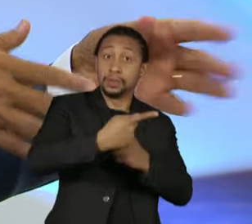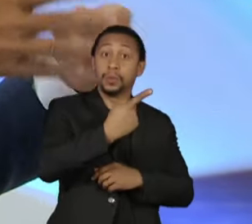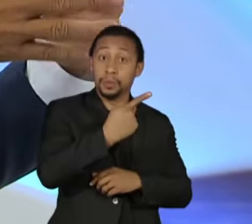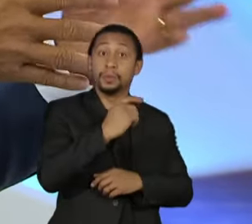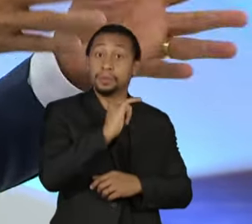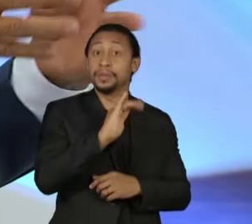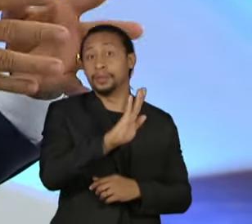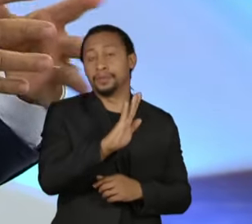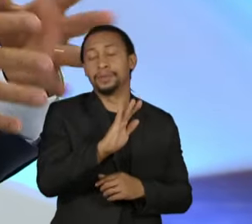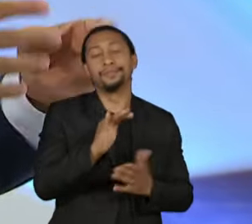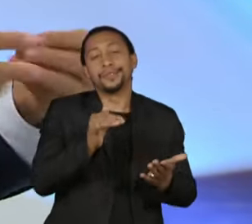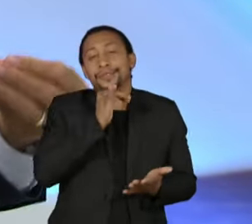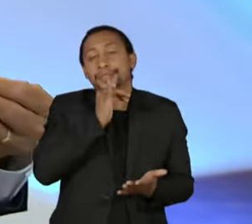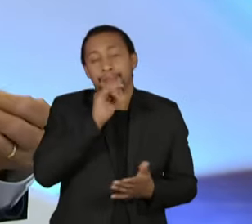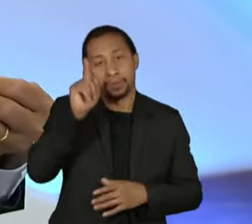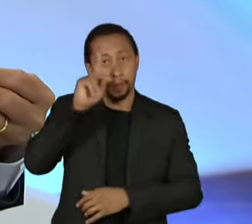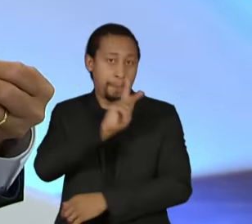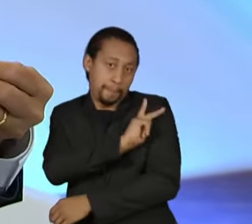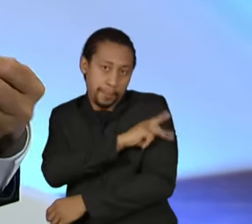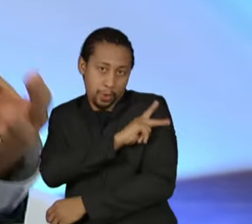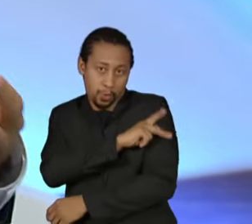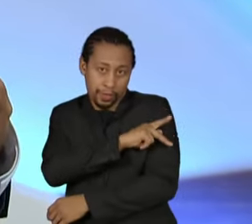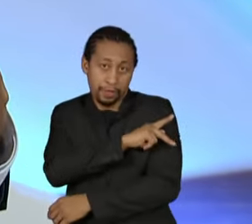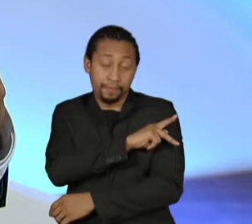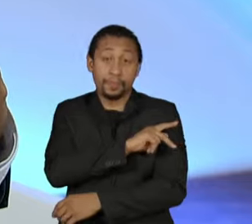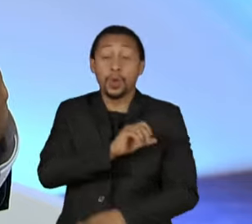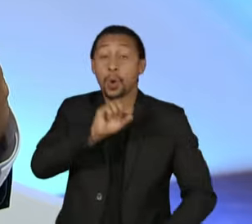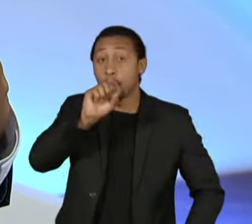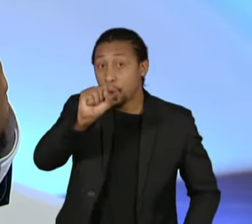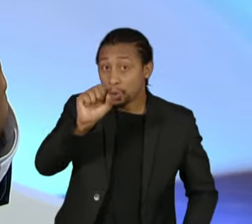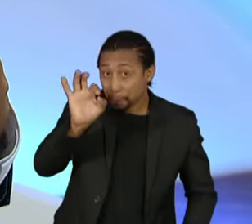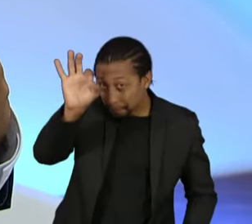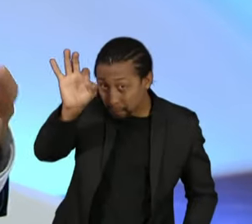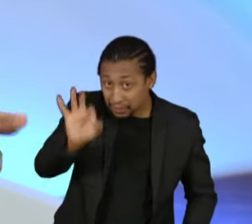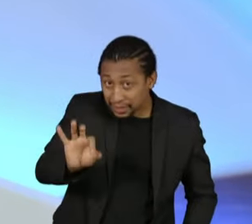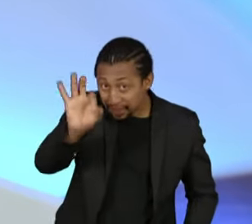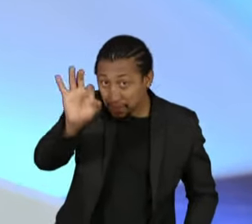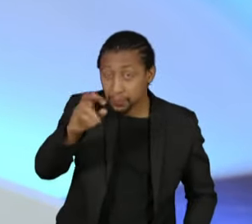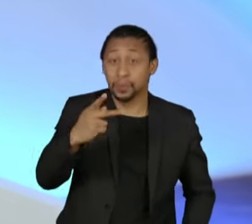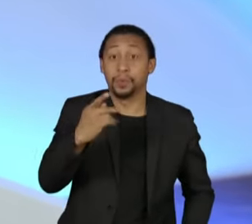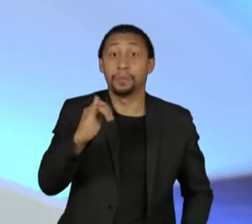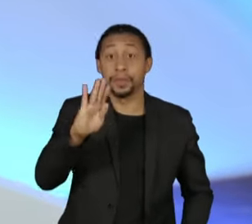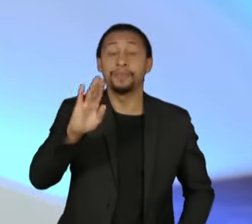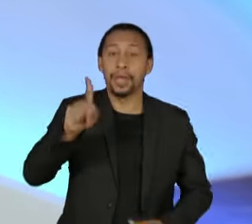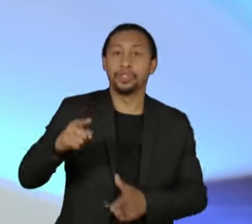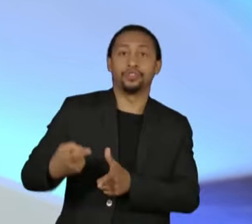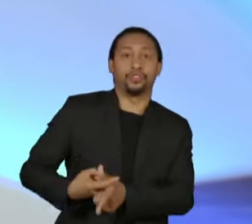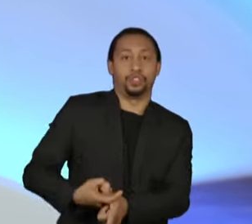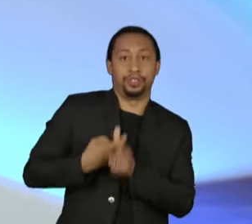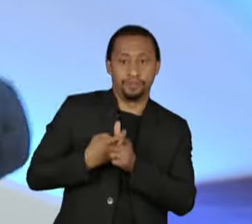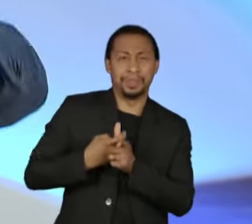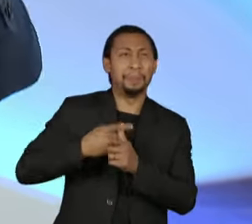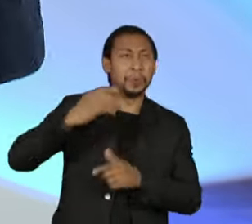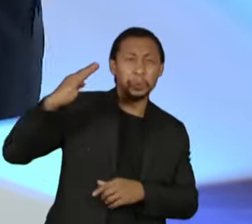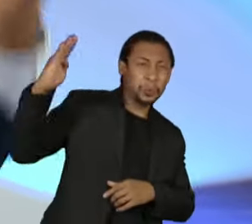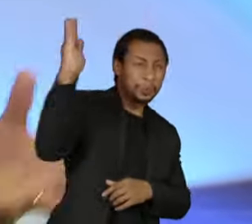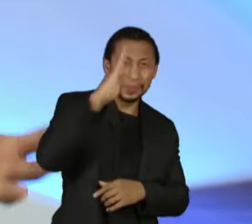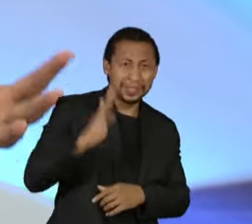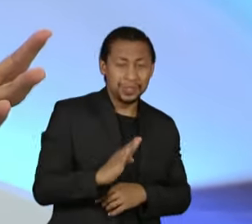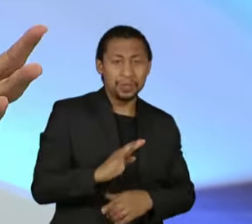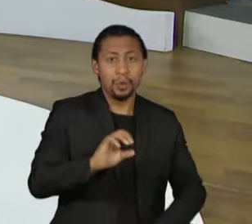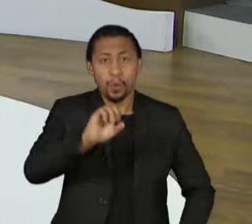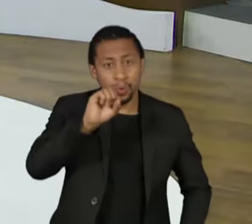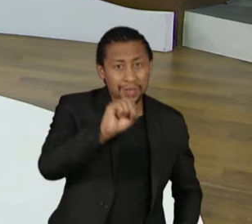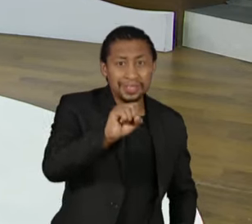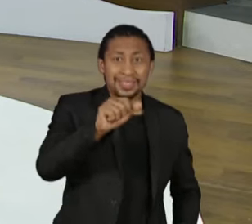o Piauí é hoje em torno de 8% do PIB o endividamento. Está certo? Aqui nós estamos falando de 87% de